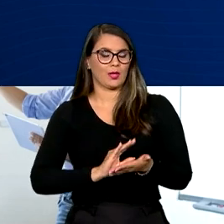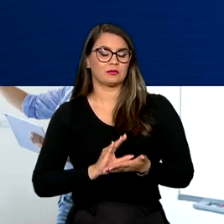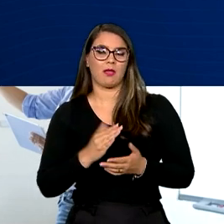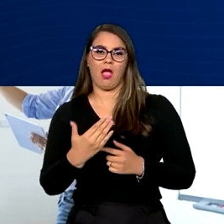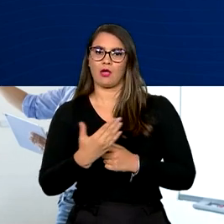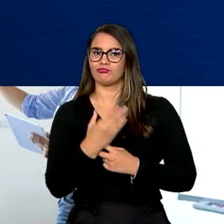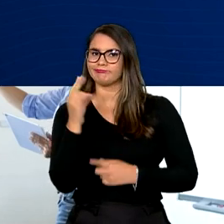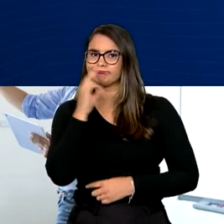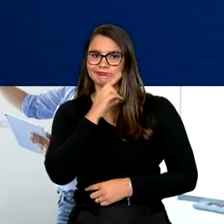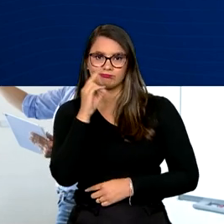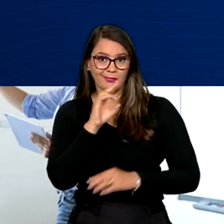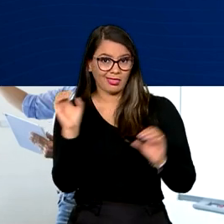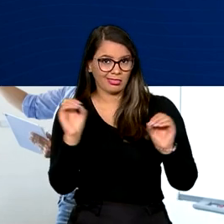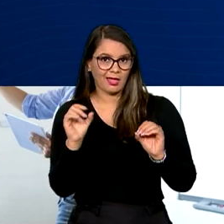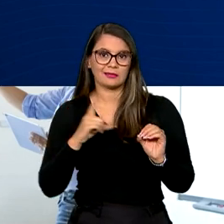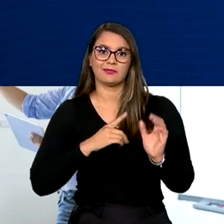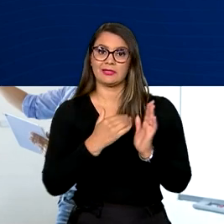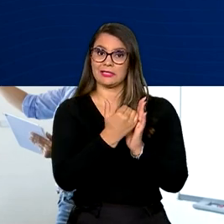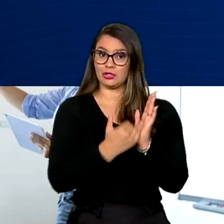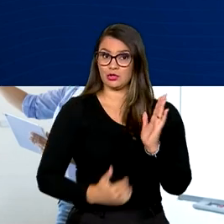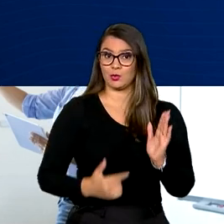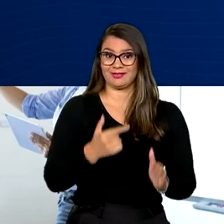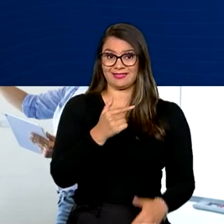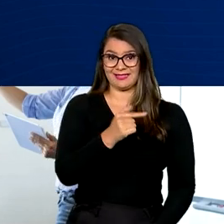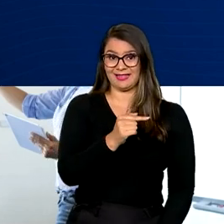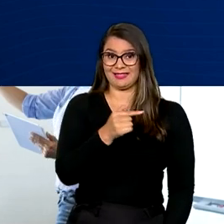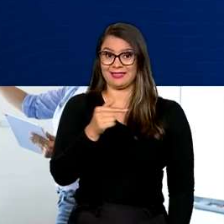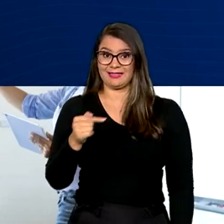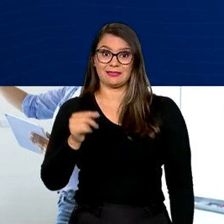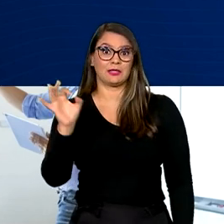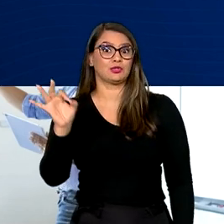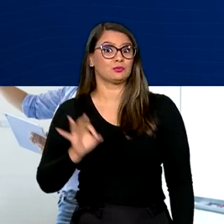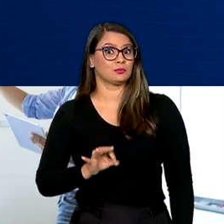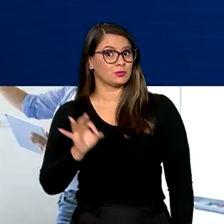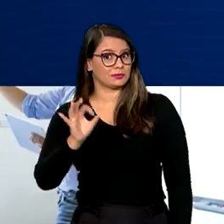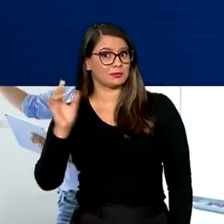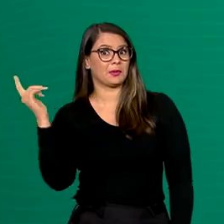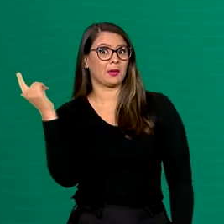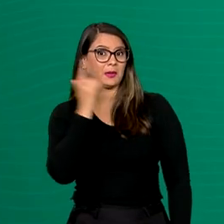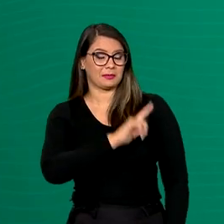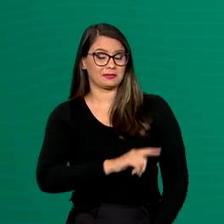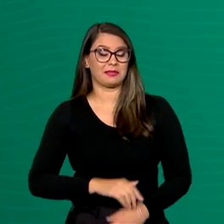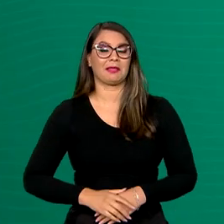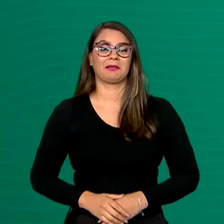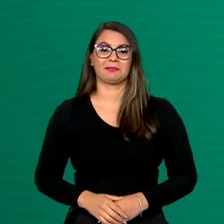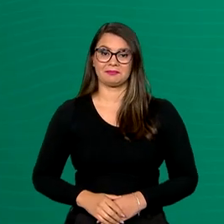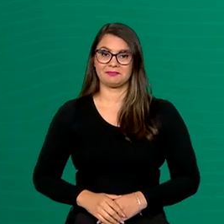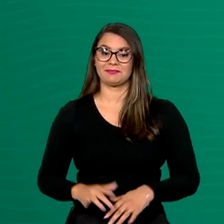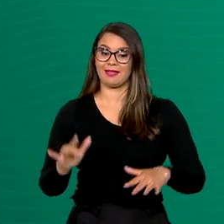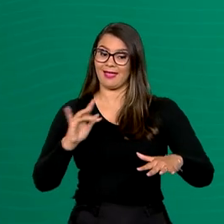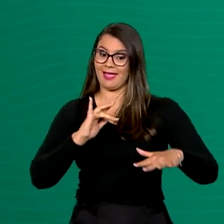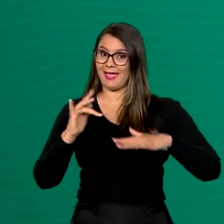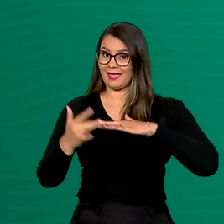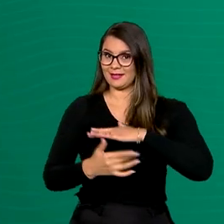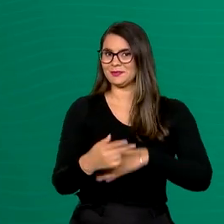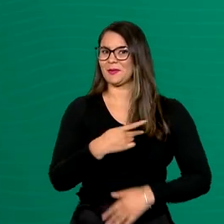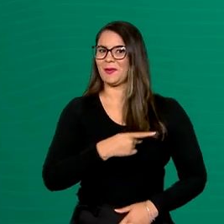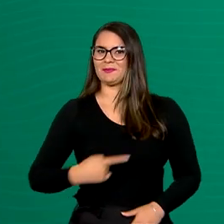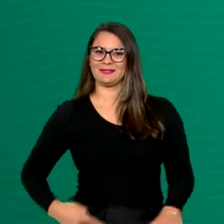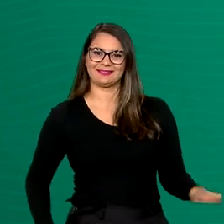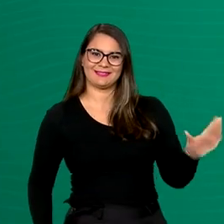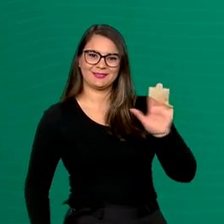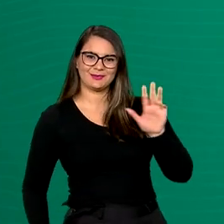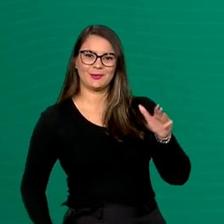2021, terão desconto de 77% do valor consolidado da dívida. Pelas redes sociais, o presidente